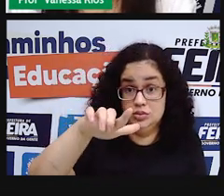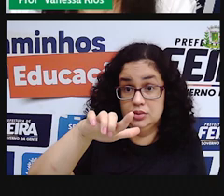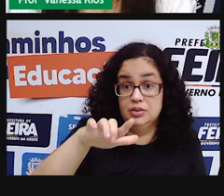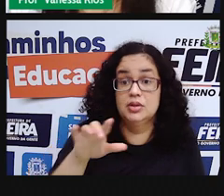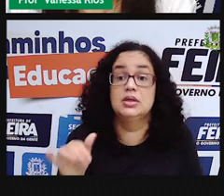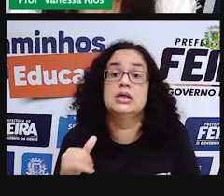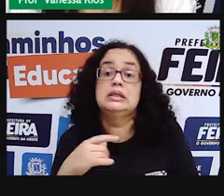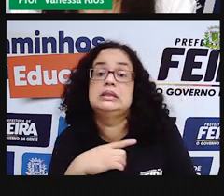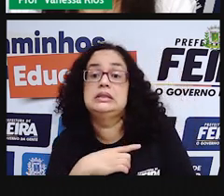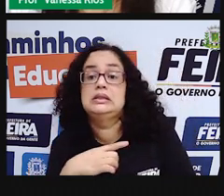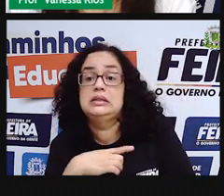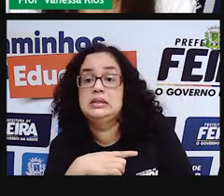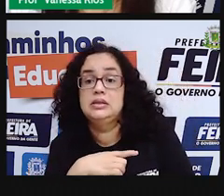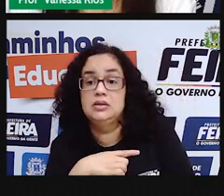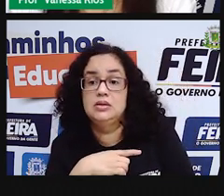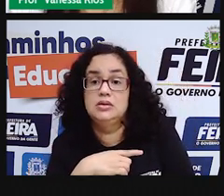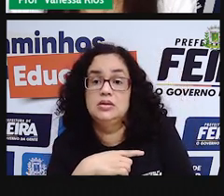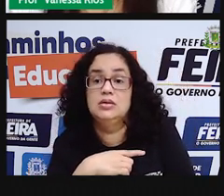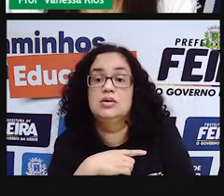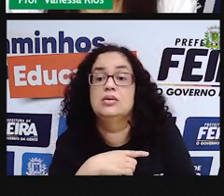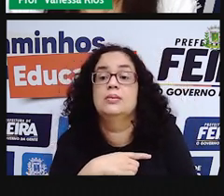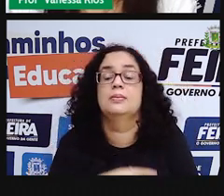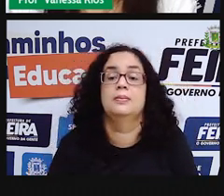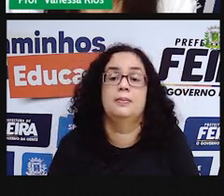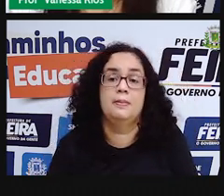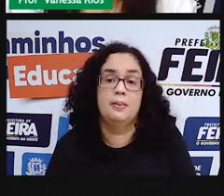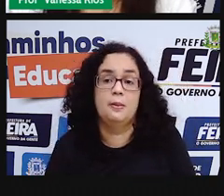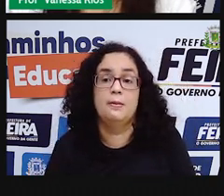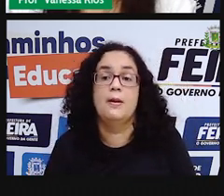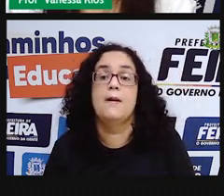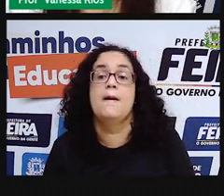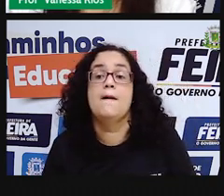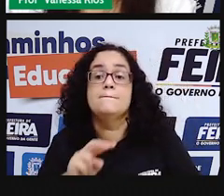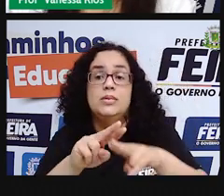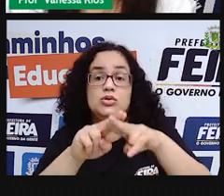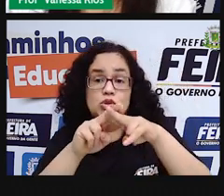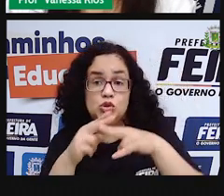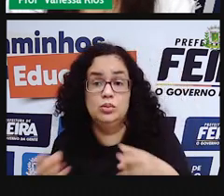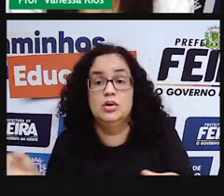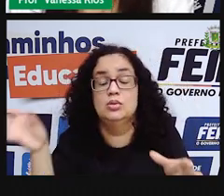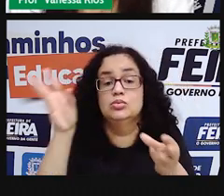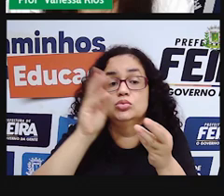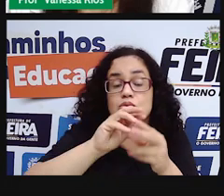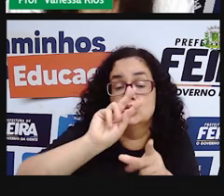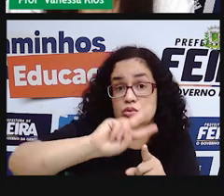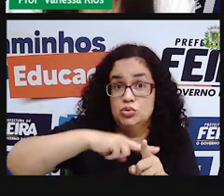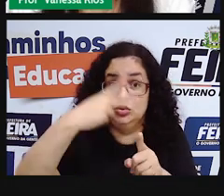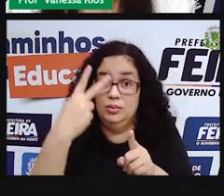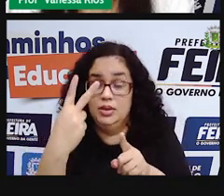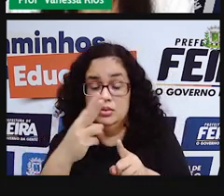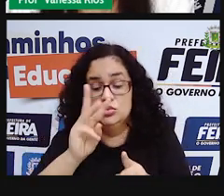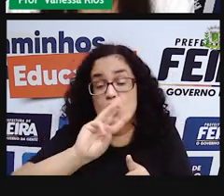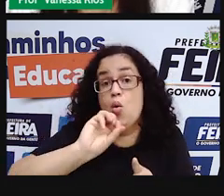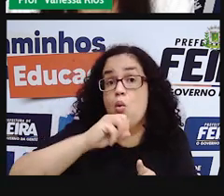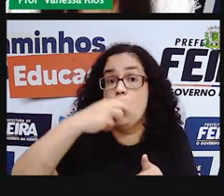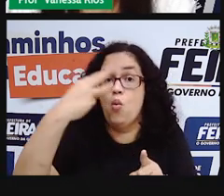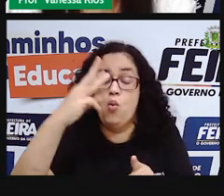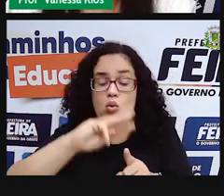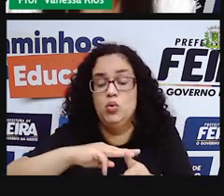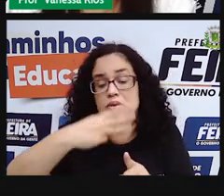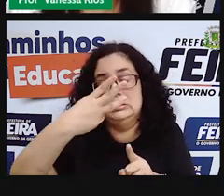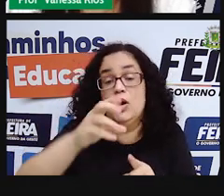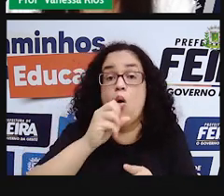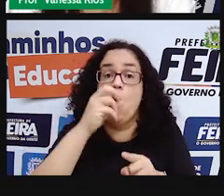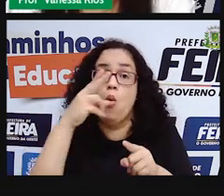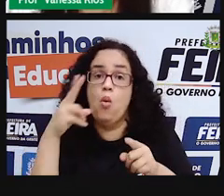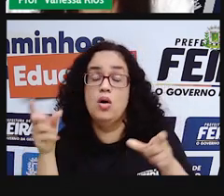diretamente relacionadas de modo proporcional. Por isso, se dobramos, triplicamos ou reduzimos pela